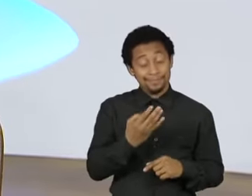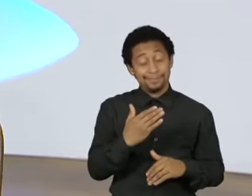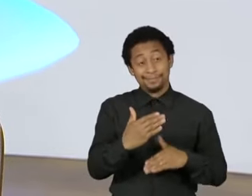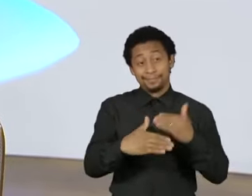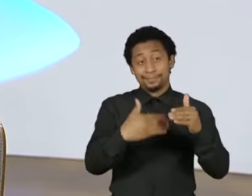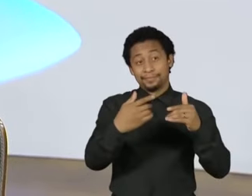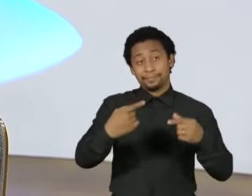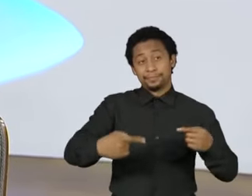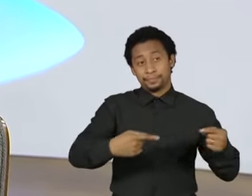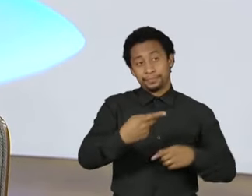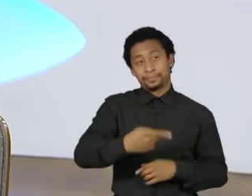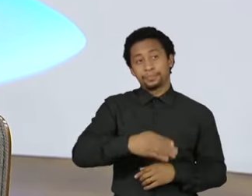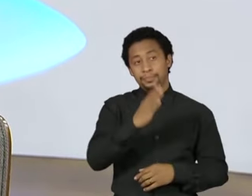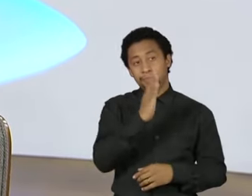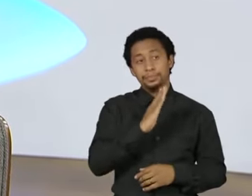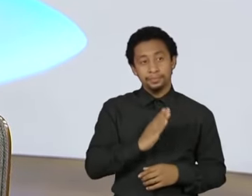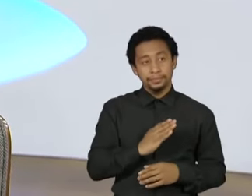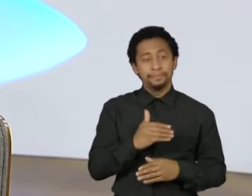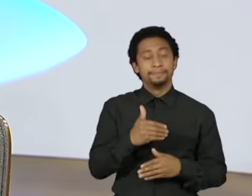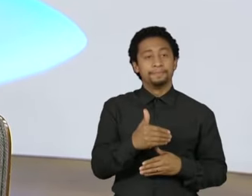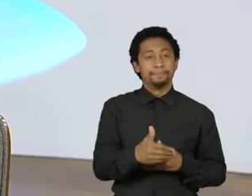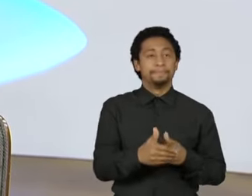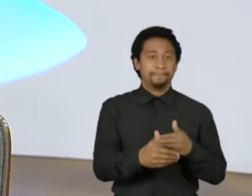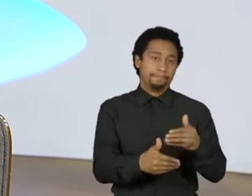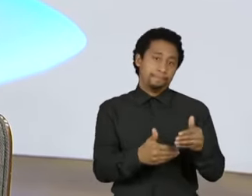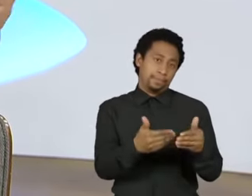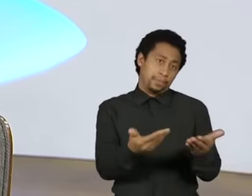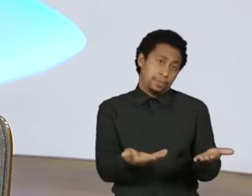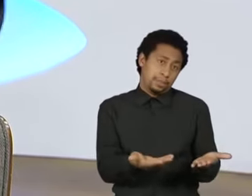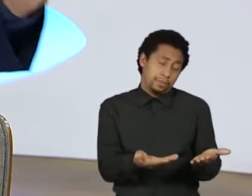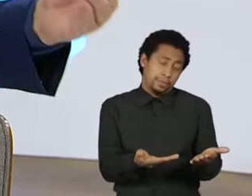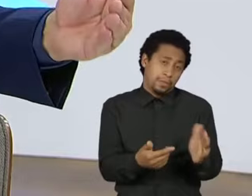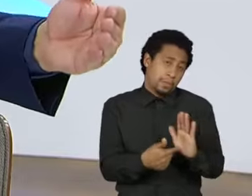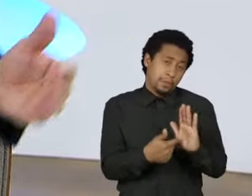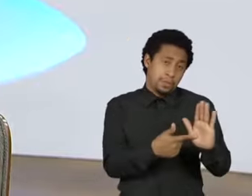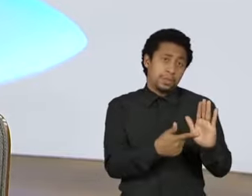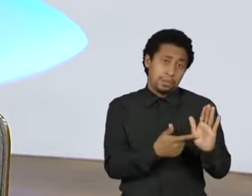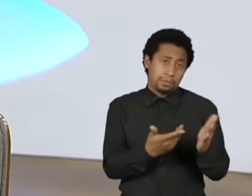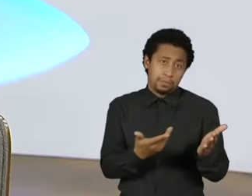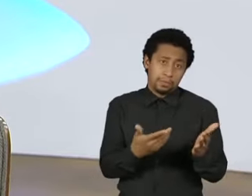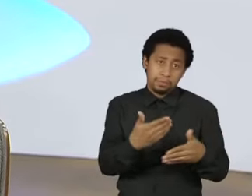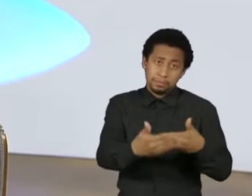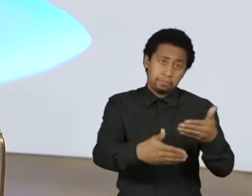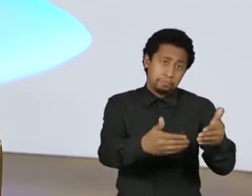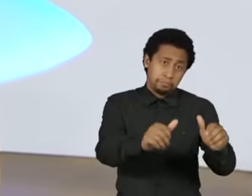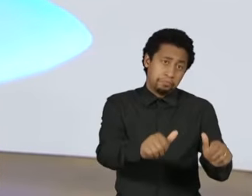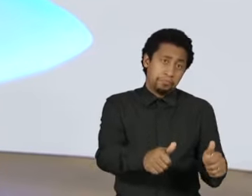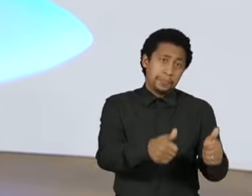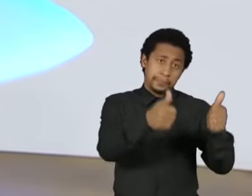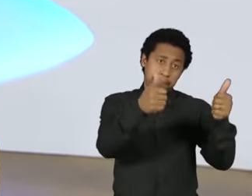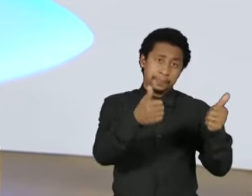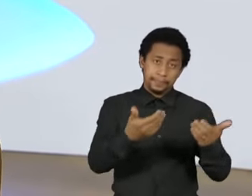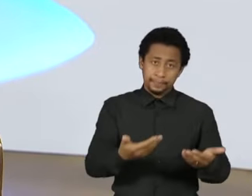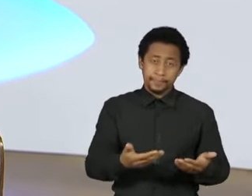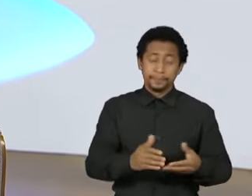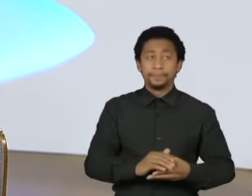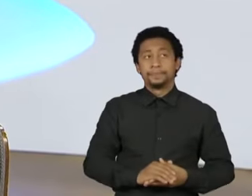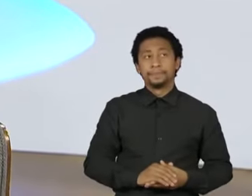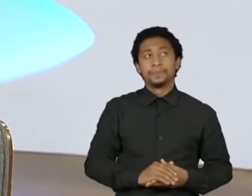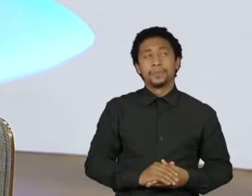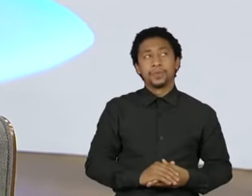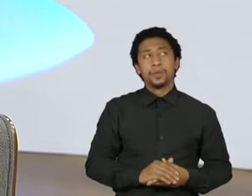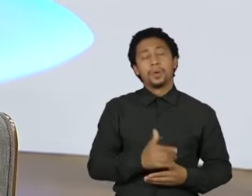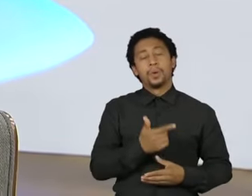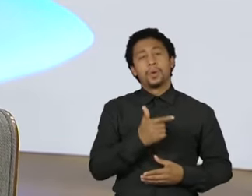paulatinamente, gradativamente. A outra coisa que eu